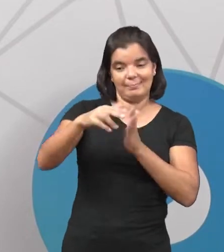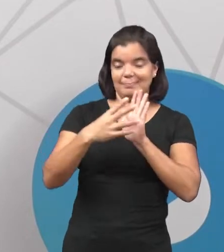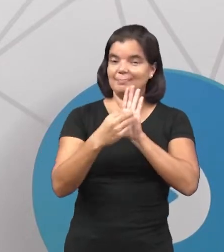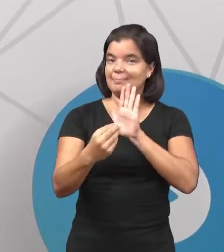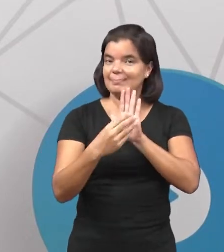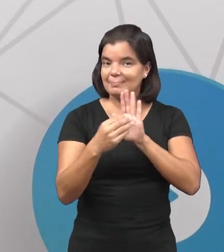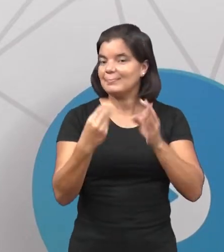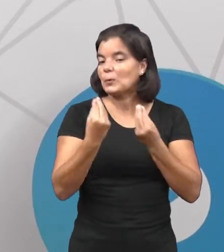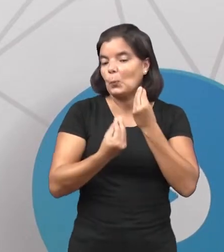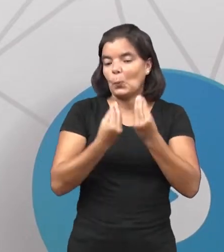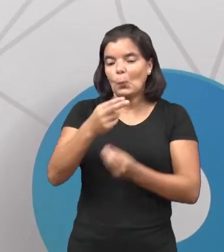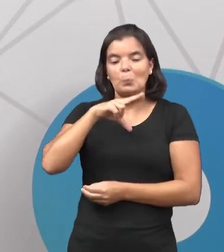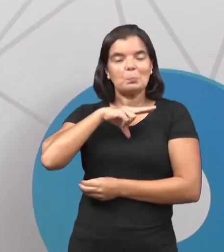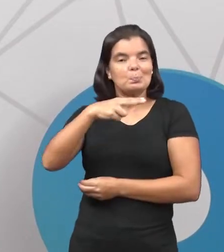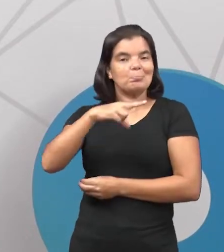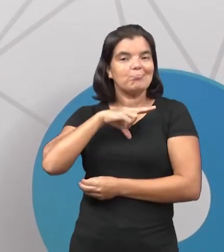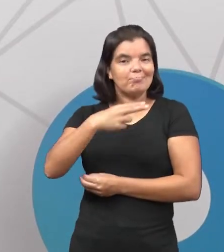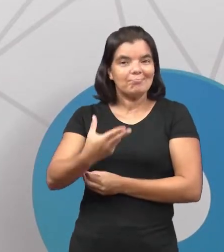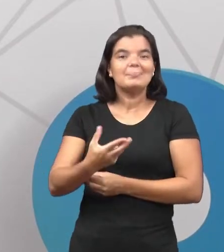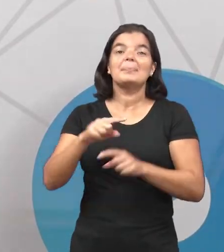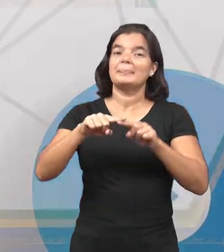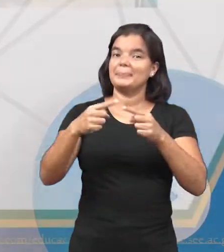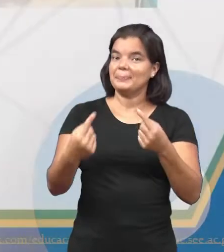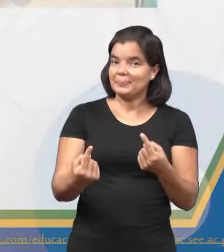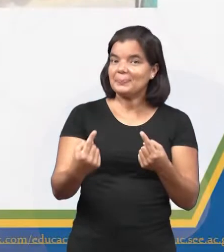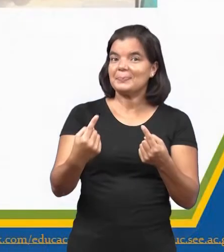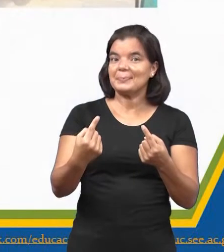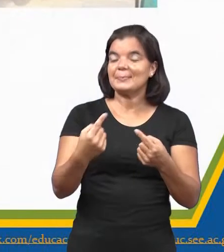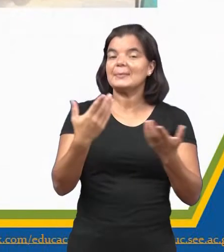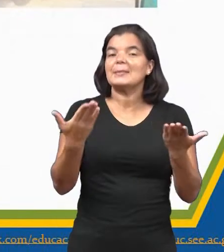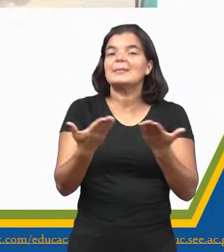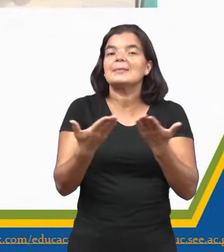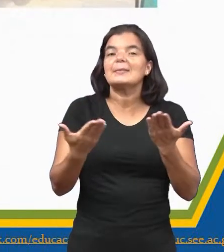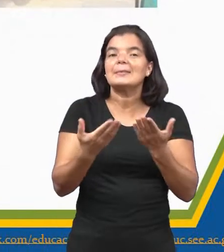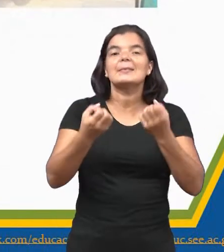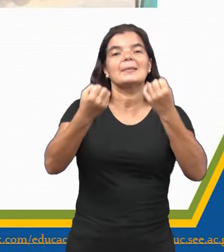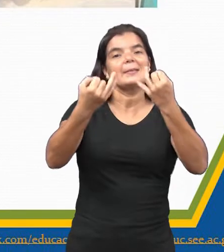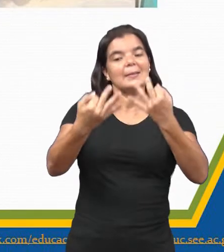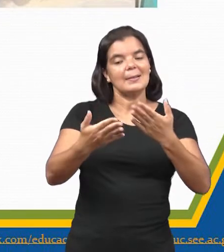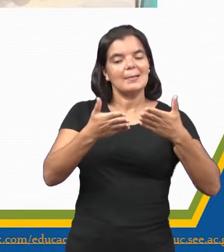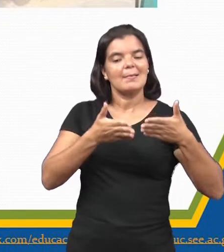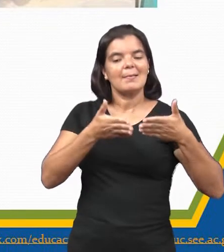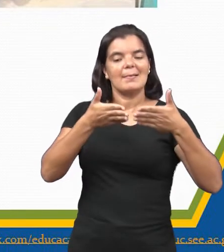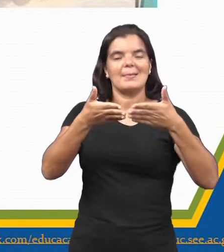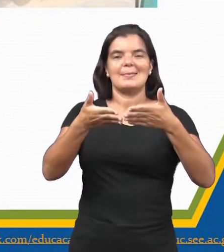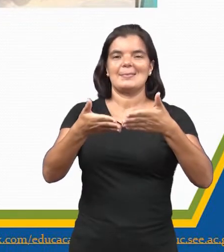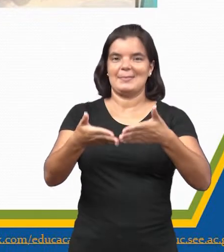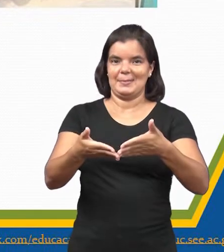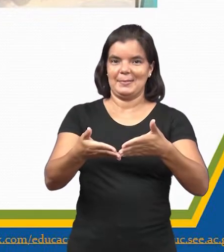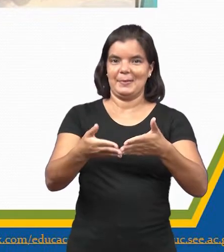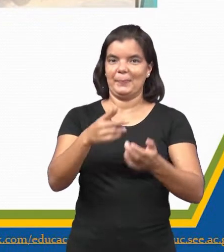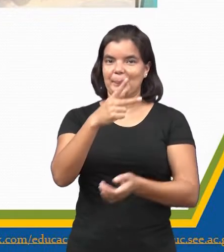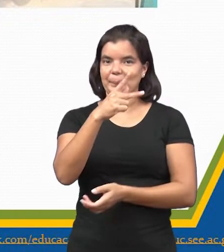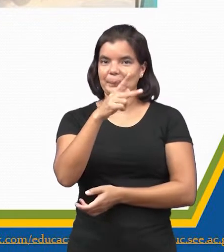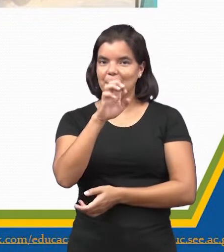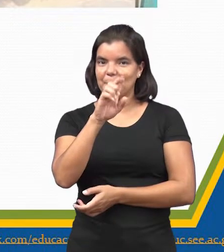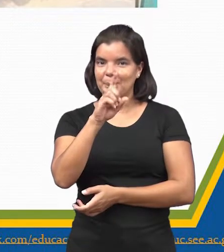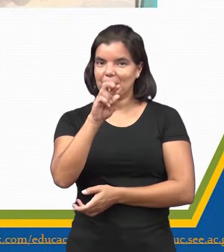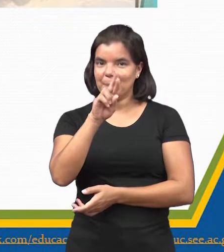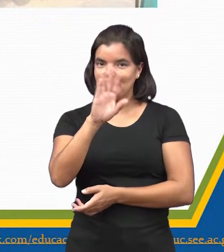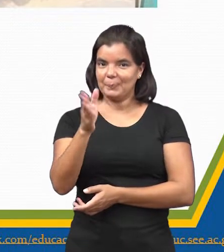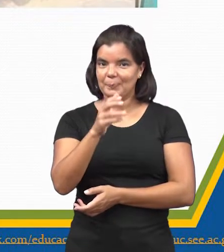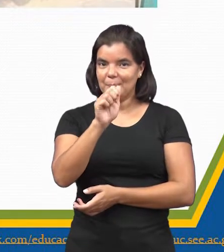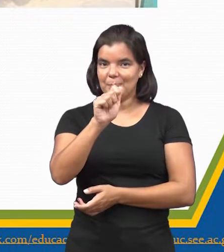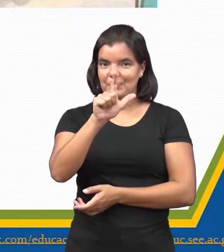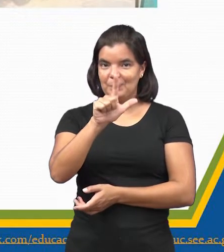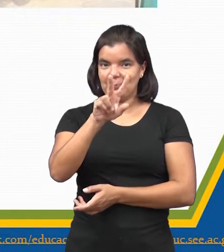colonização, como que os portugueses empreenderam, mas neste momento nós temos o que? É a chegada. Pedro Álvares Cabral chegando aqui